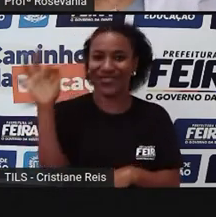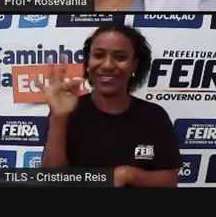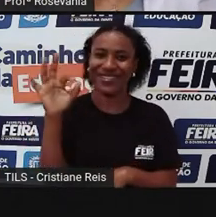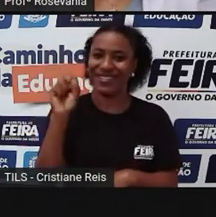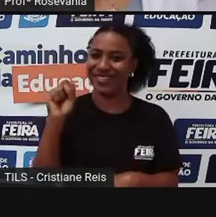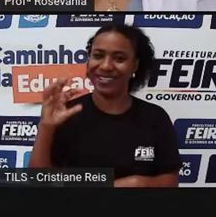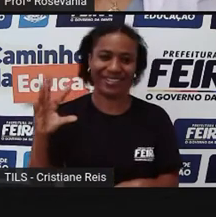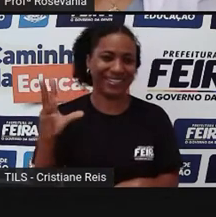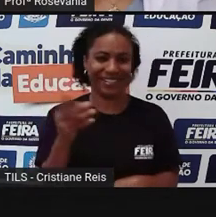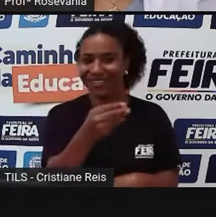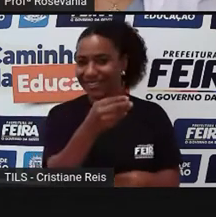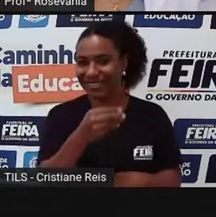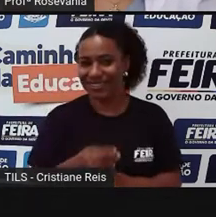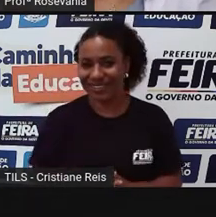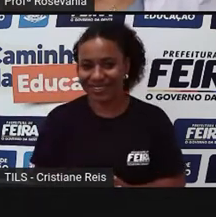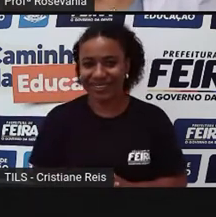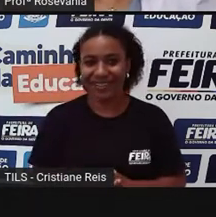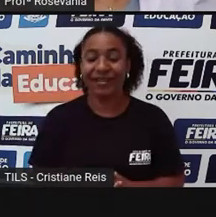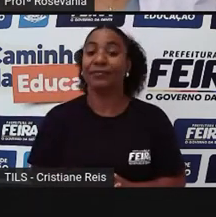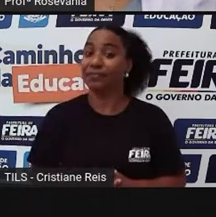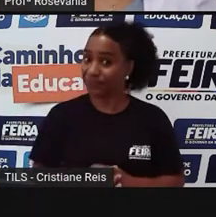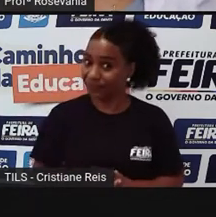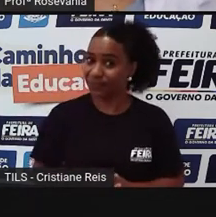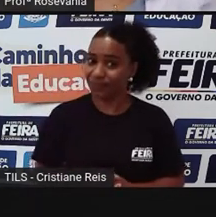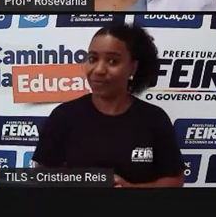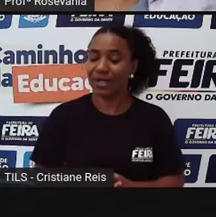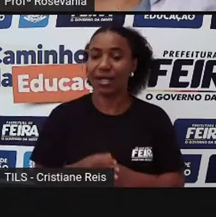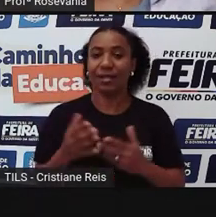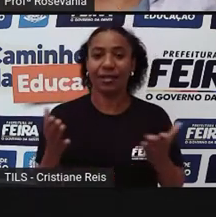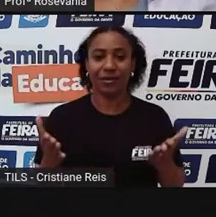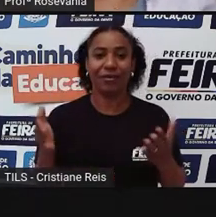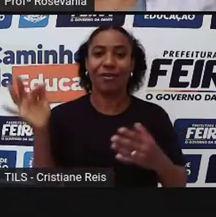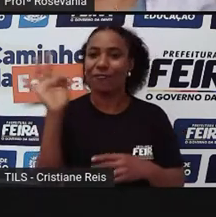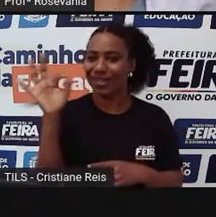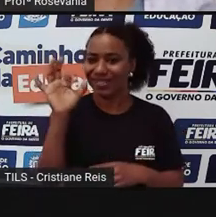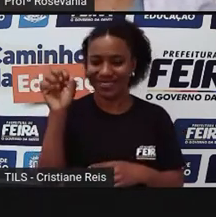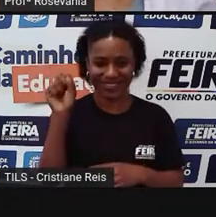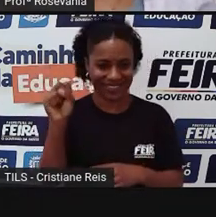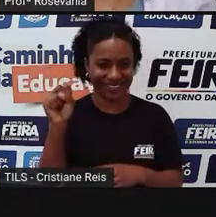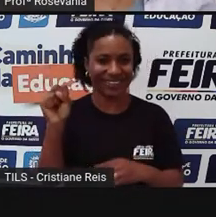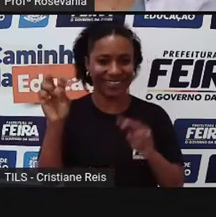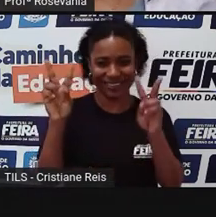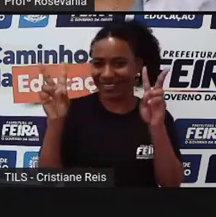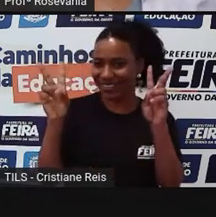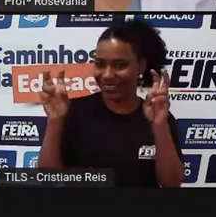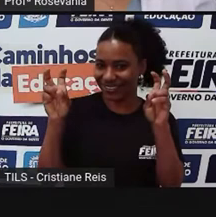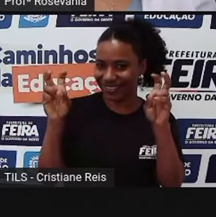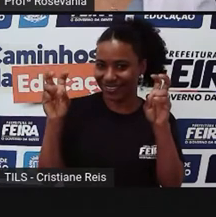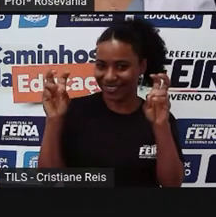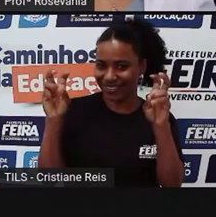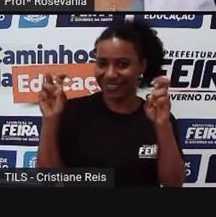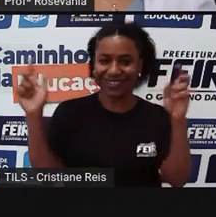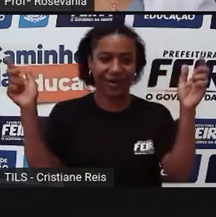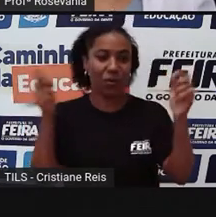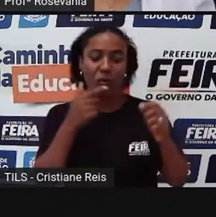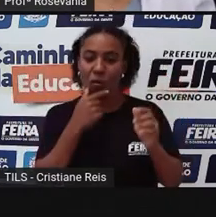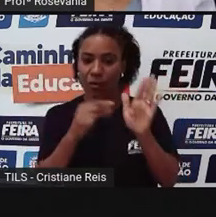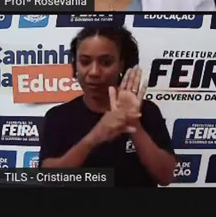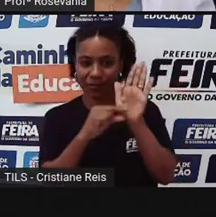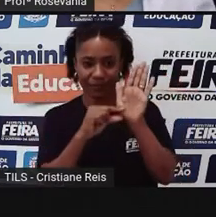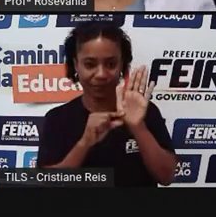primeiro lugar, Feira de Santana, a princesinha do sertão, como foi apelidada por Rui Barbosa, em